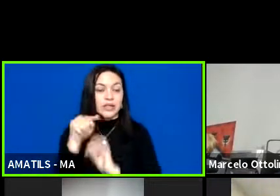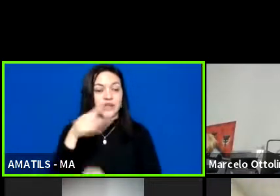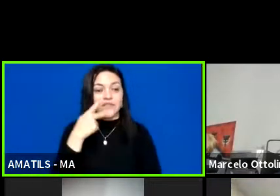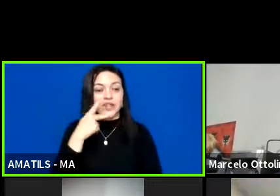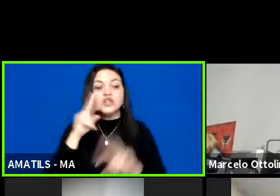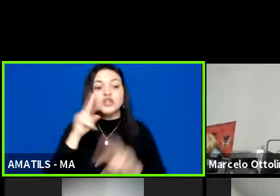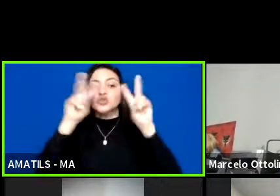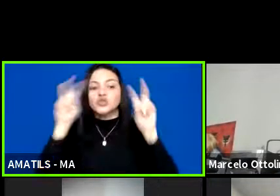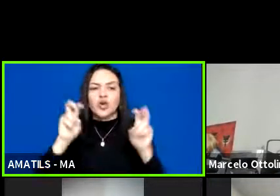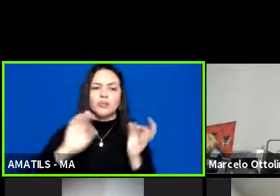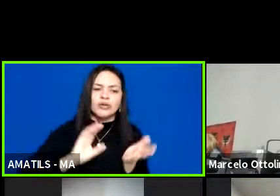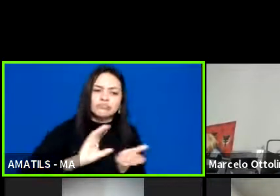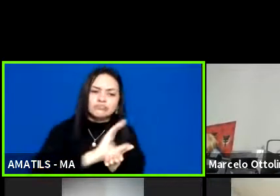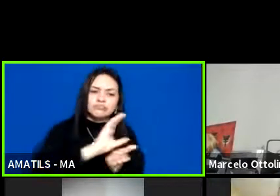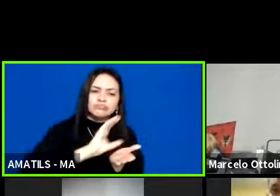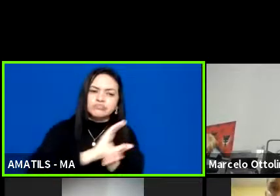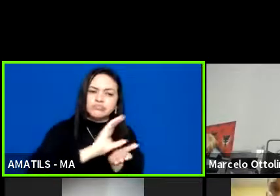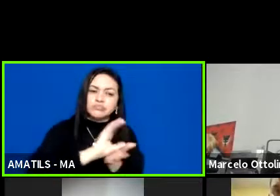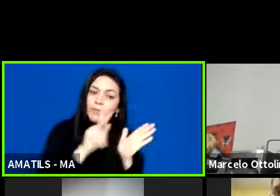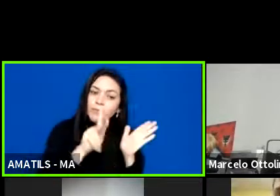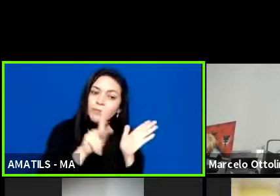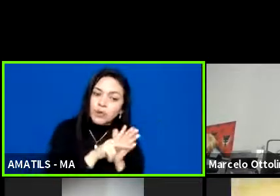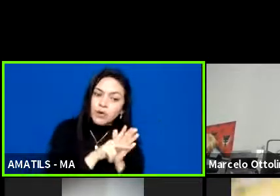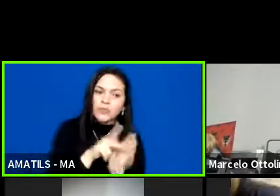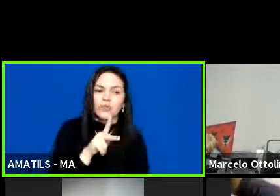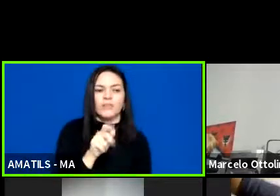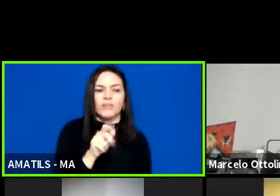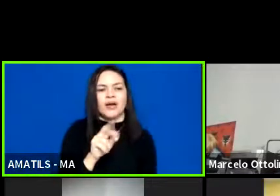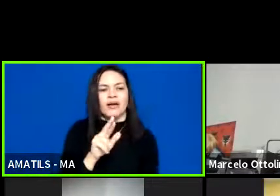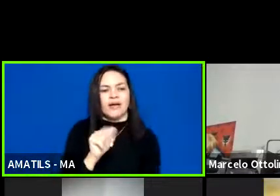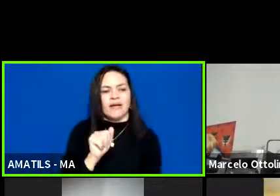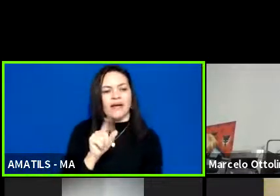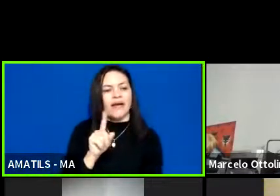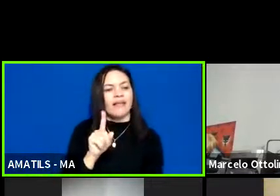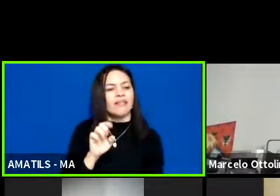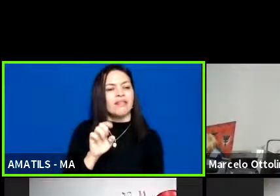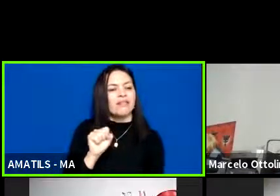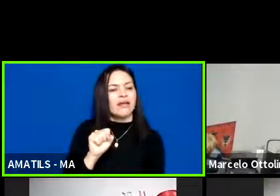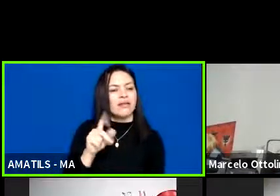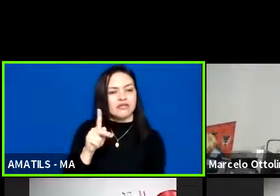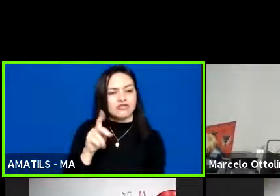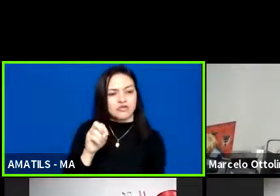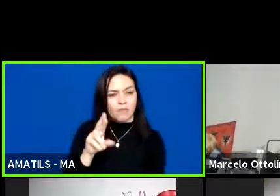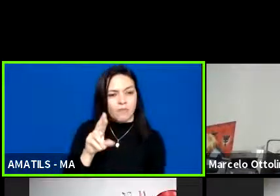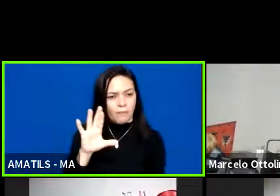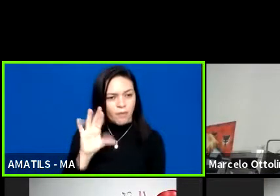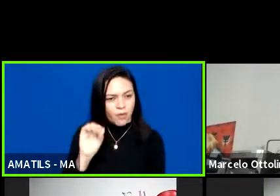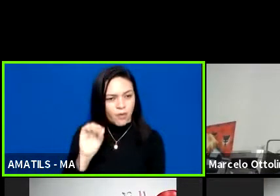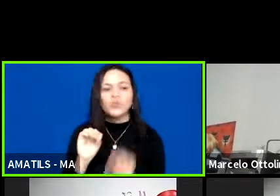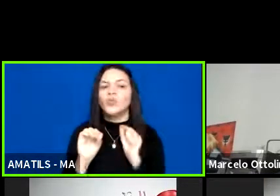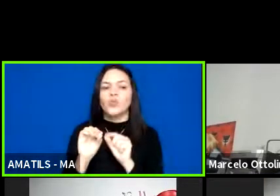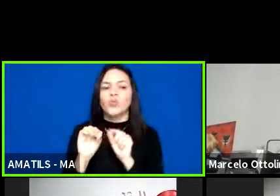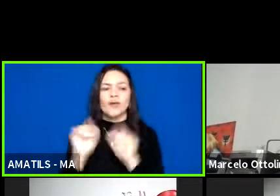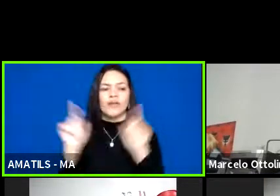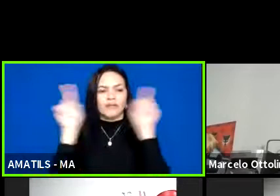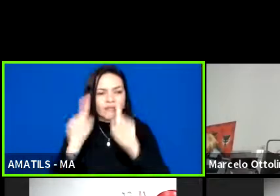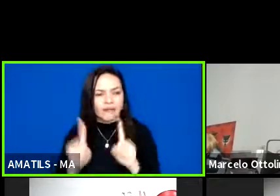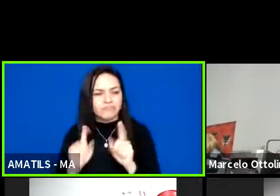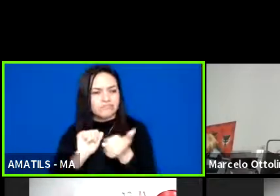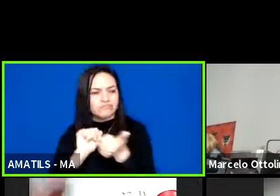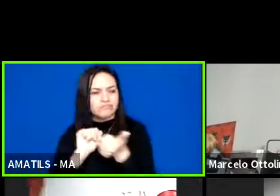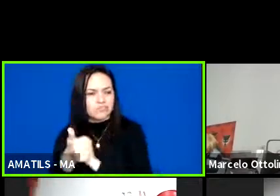né? Que vem para o paradisporto e a gente esteve aí batendo papo com ele aí e ele